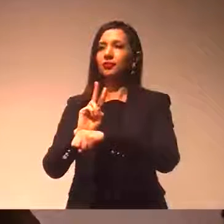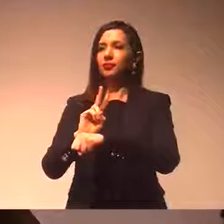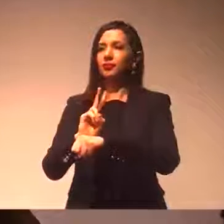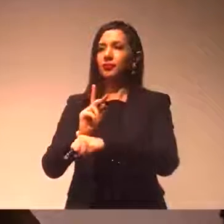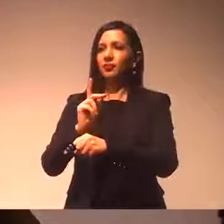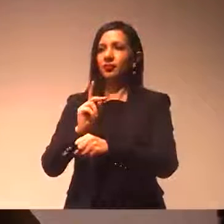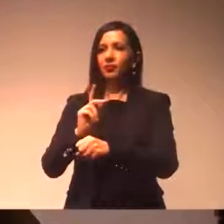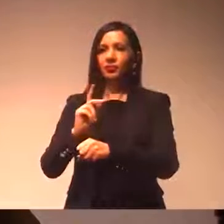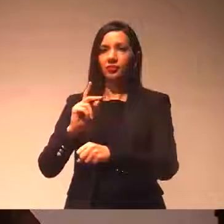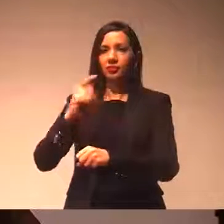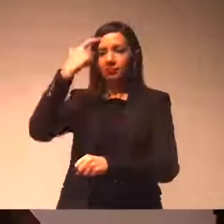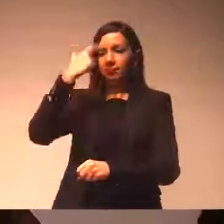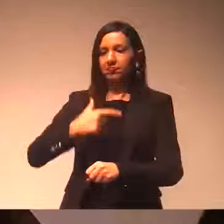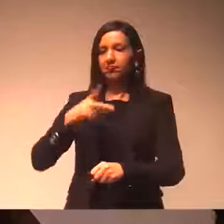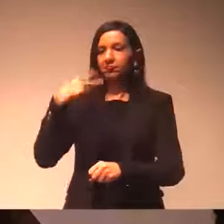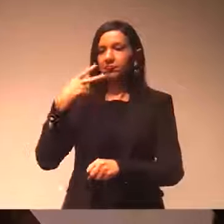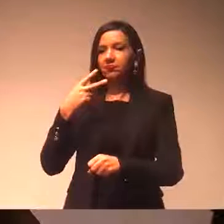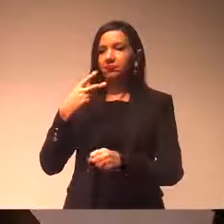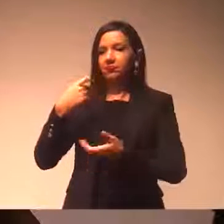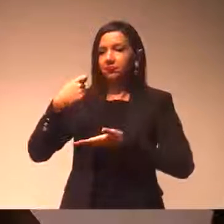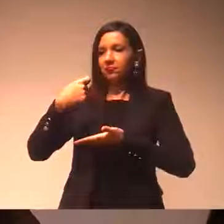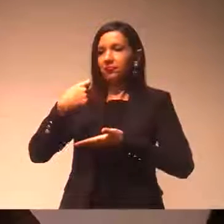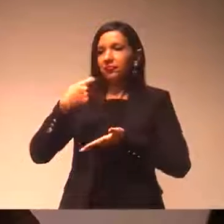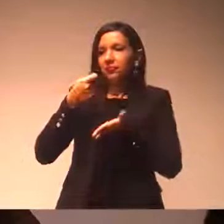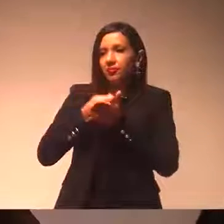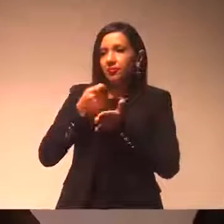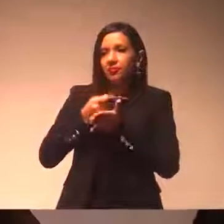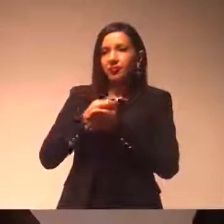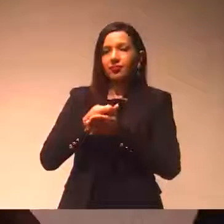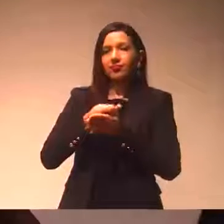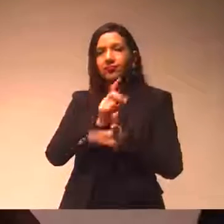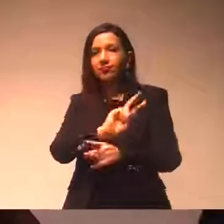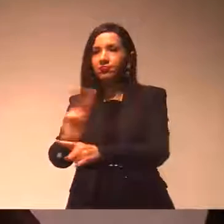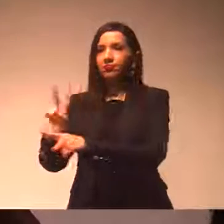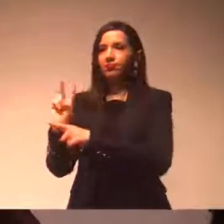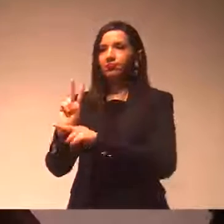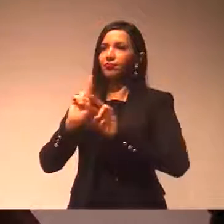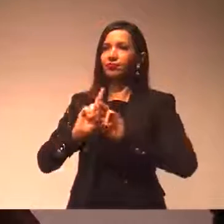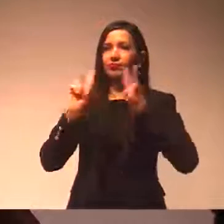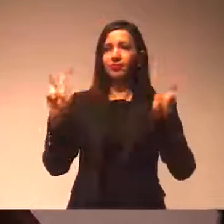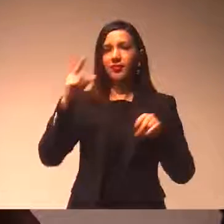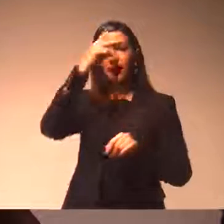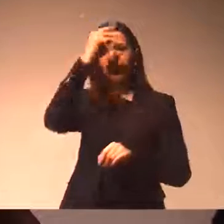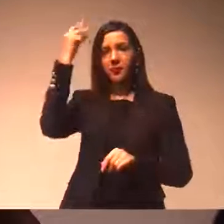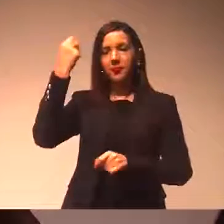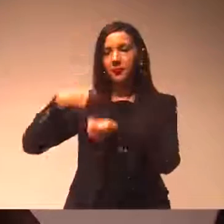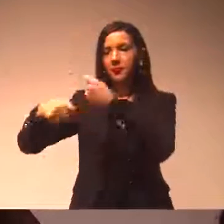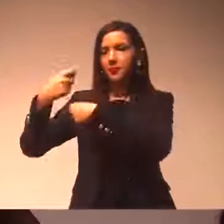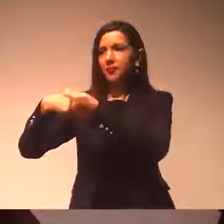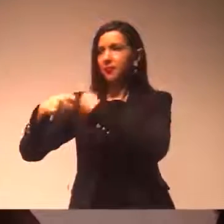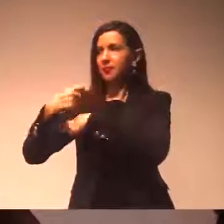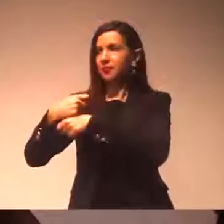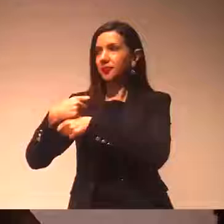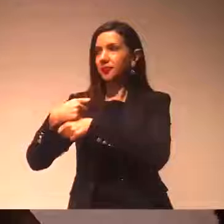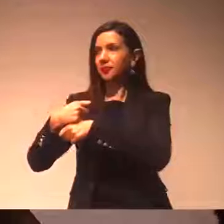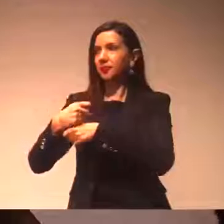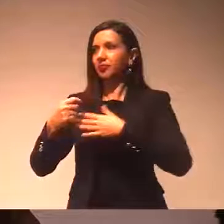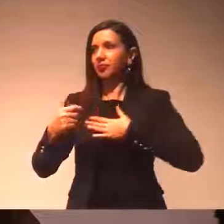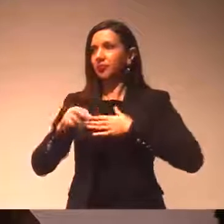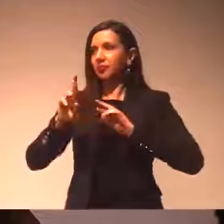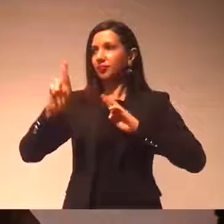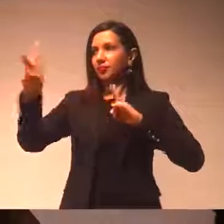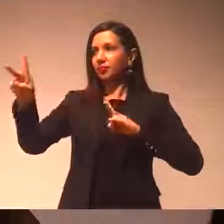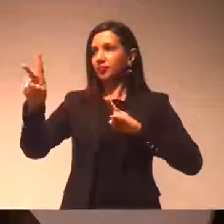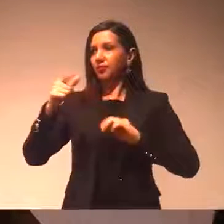obrigação, diferente do executivo. Então o executivo, volto a dizer, esse é o meu entendimento, talvez juridicamente